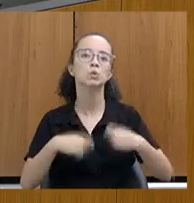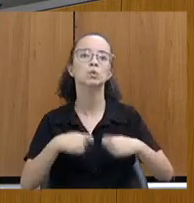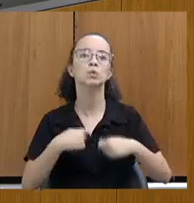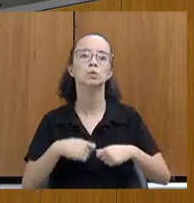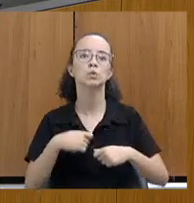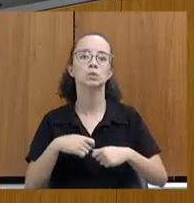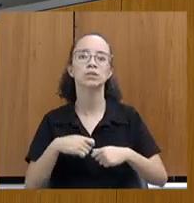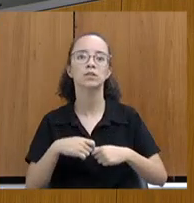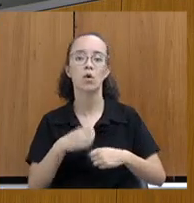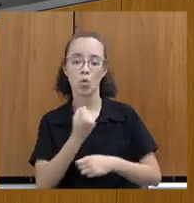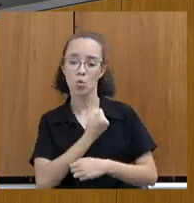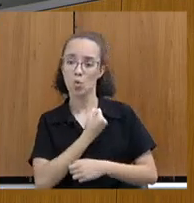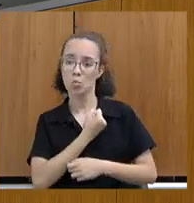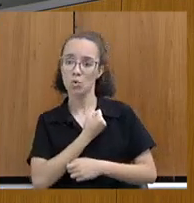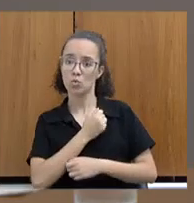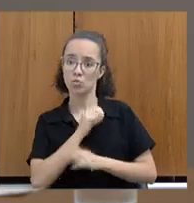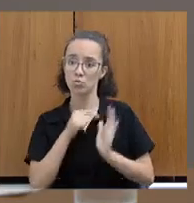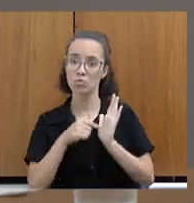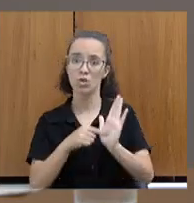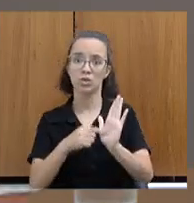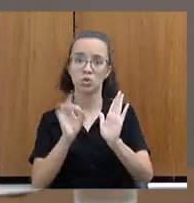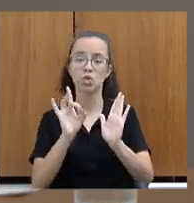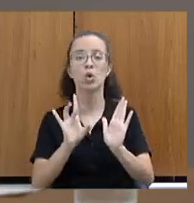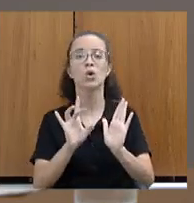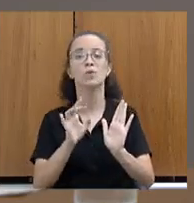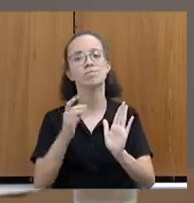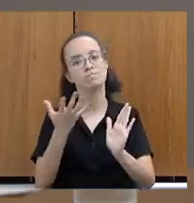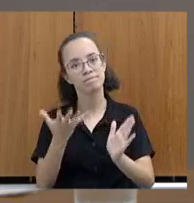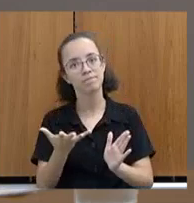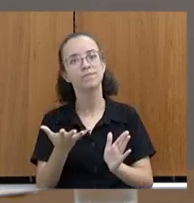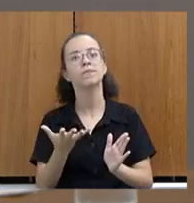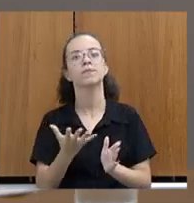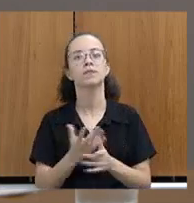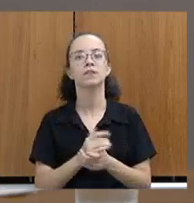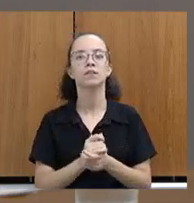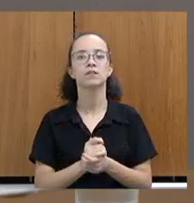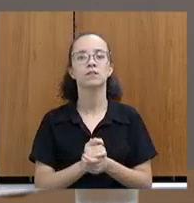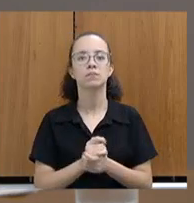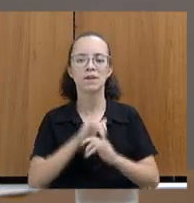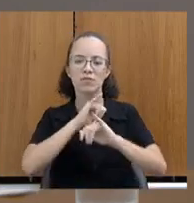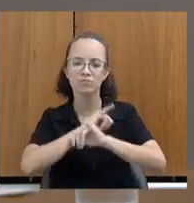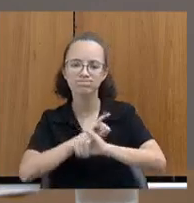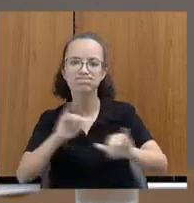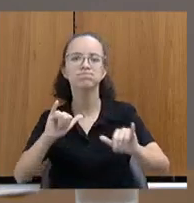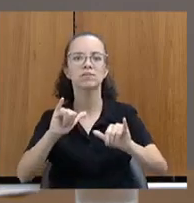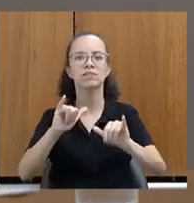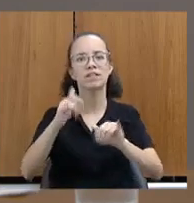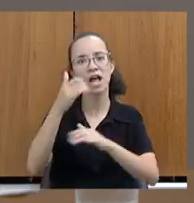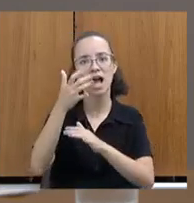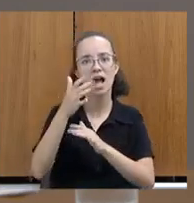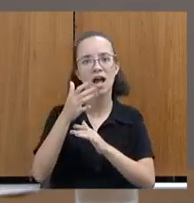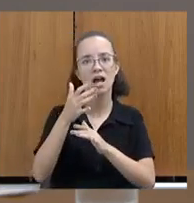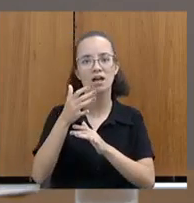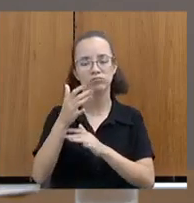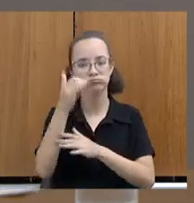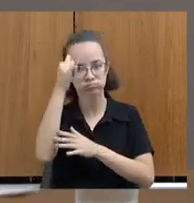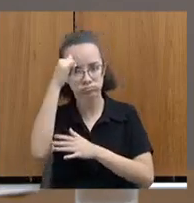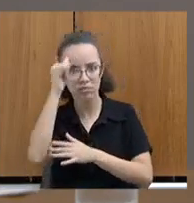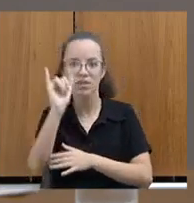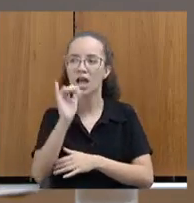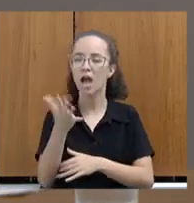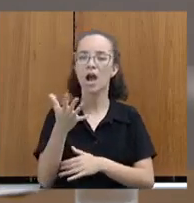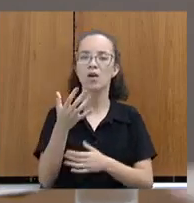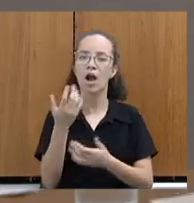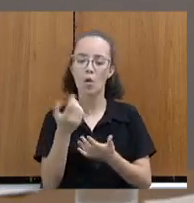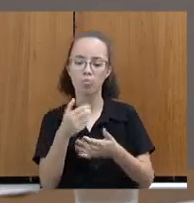coloca grandes números, para exatamente fazer não ter divulgado essa questão e violar qualquer questões. Então,